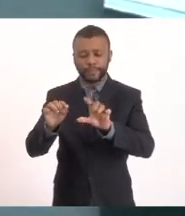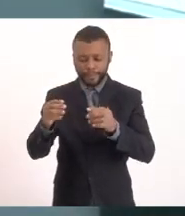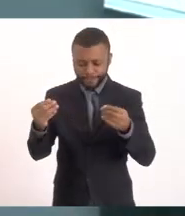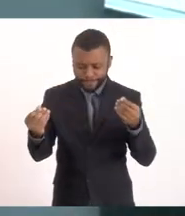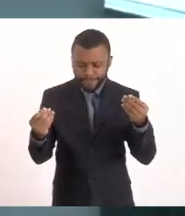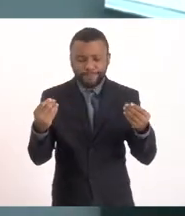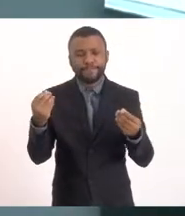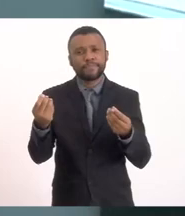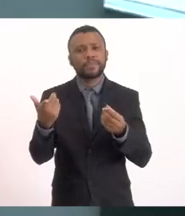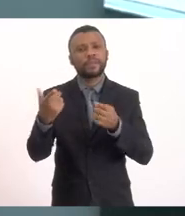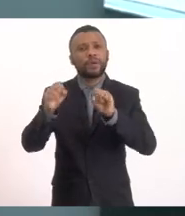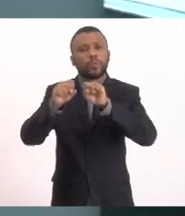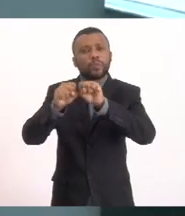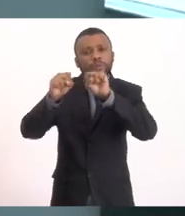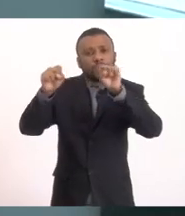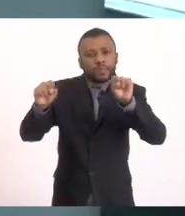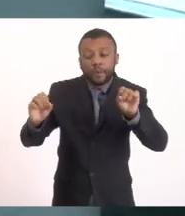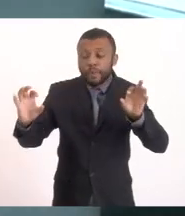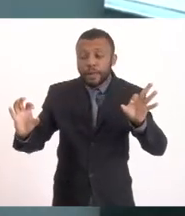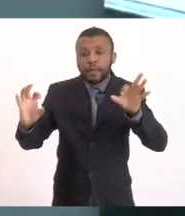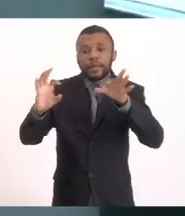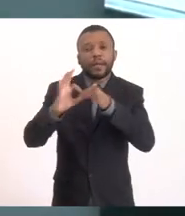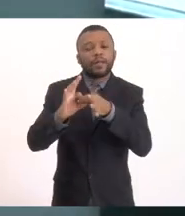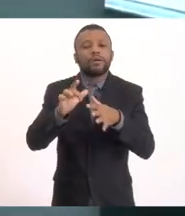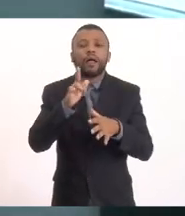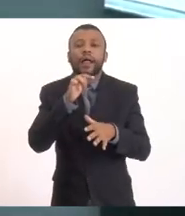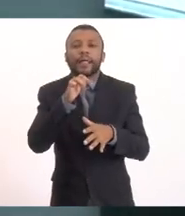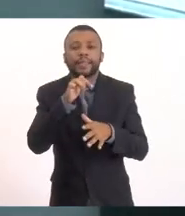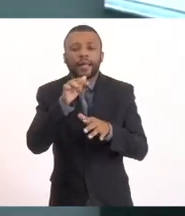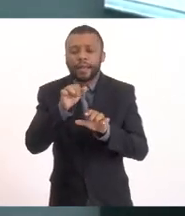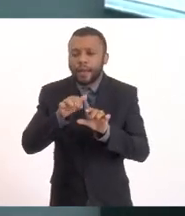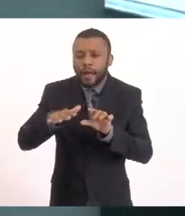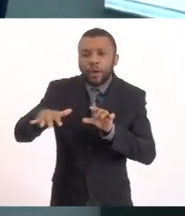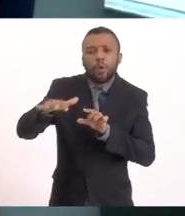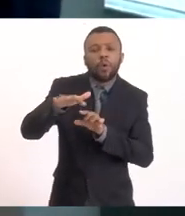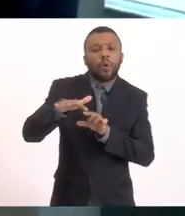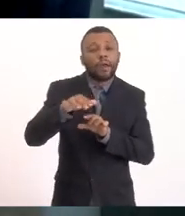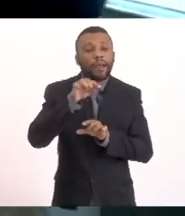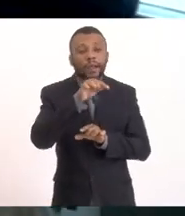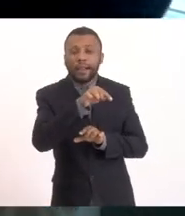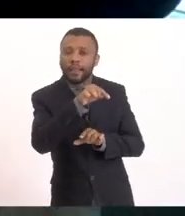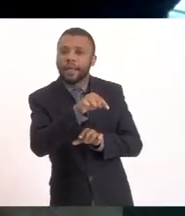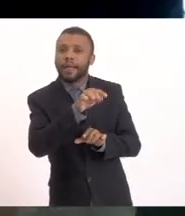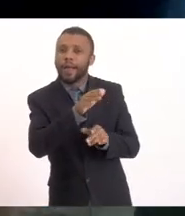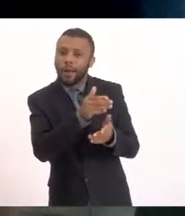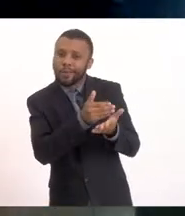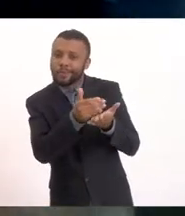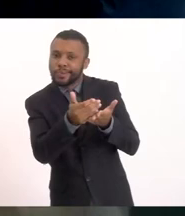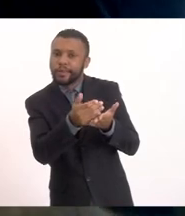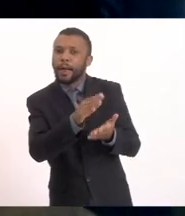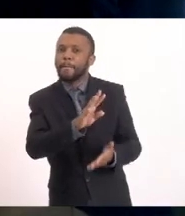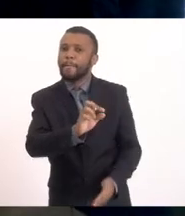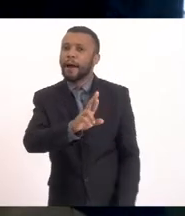Estão no sistema lagunais de Saquarema E aqui é a entrada da Barra Franca Onde faz a troca hídrica dessas lagoas